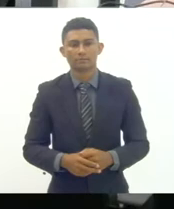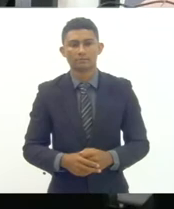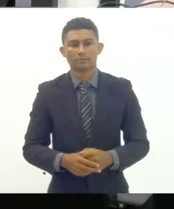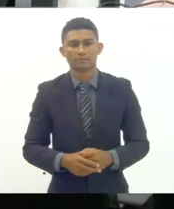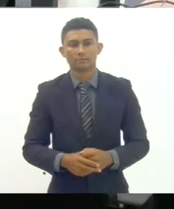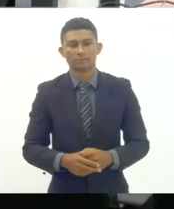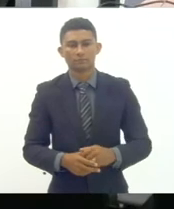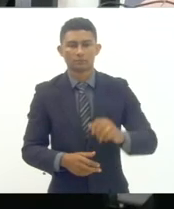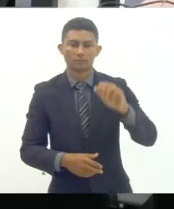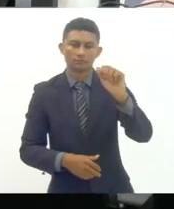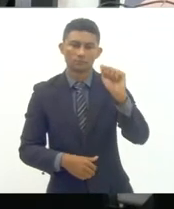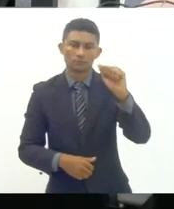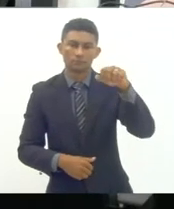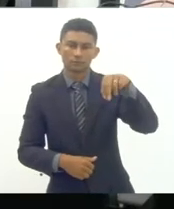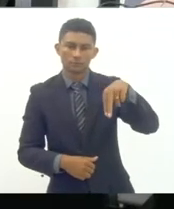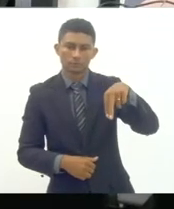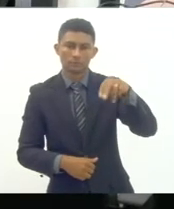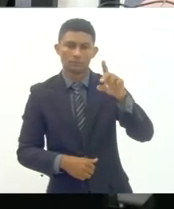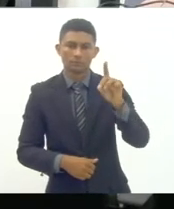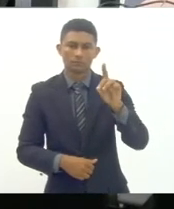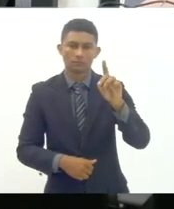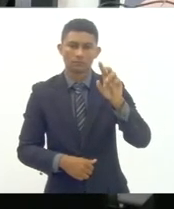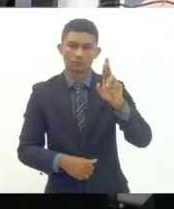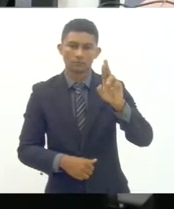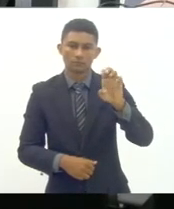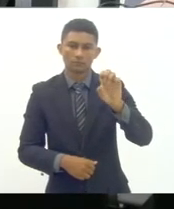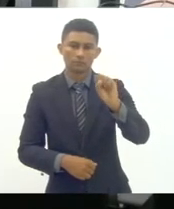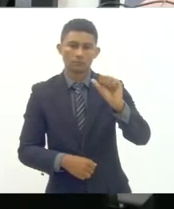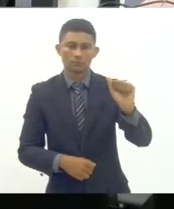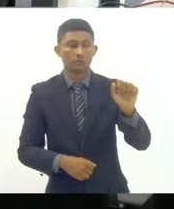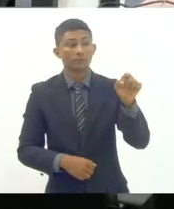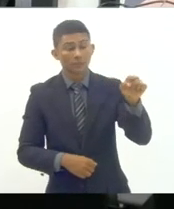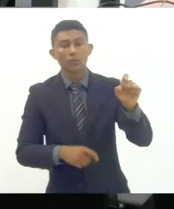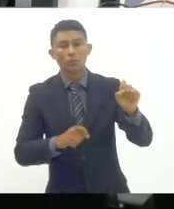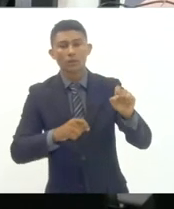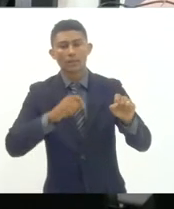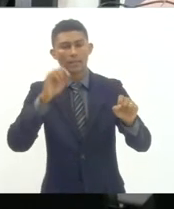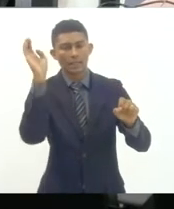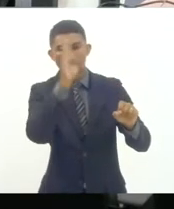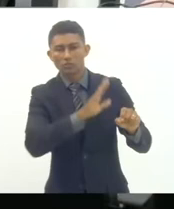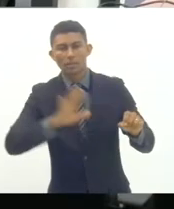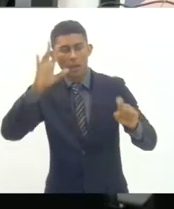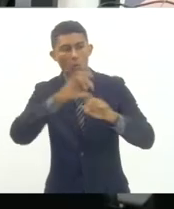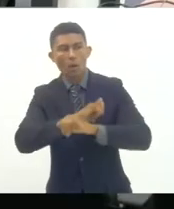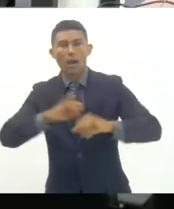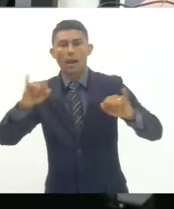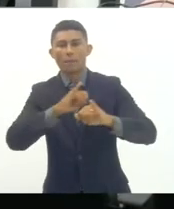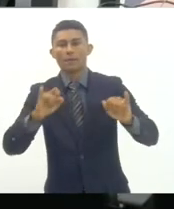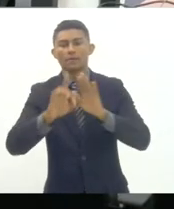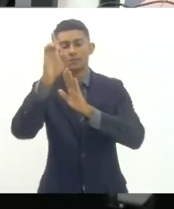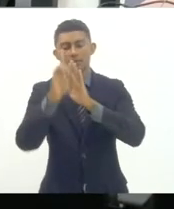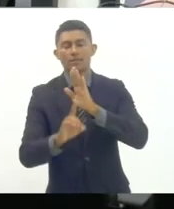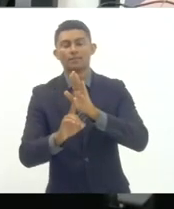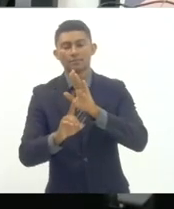Andressa Pelanda da campanha nacional pelo direito à educação uma das promotoras aqui desse encontro nesse